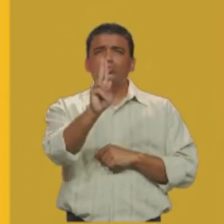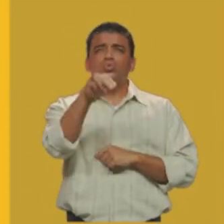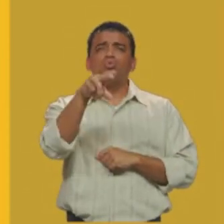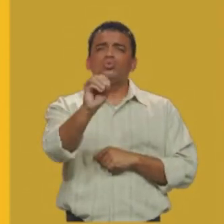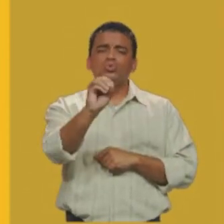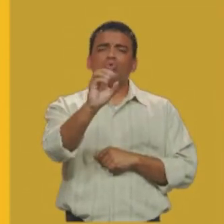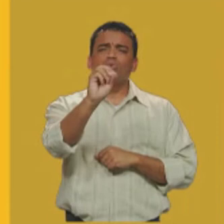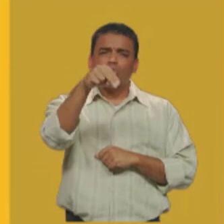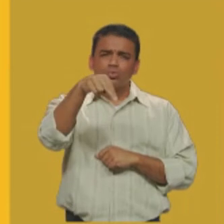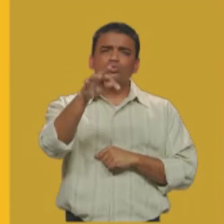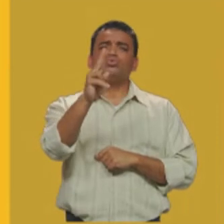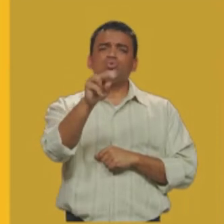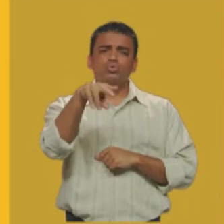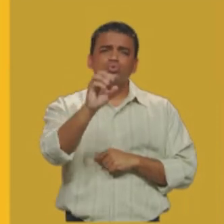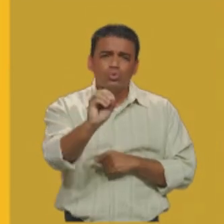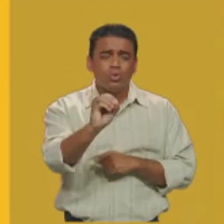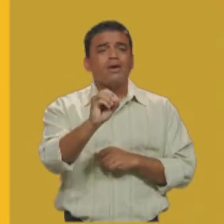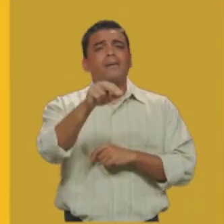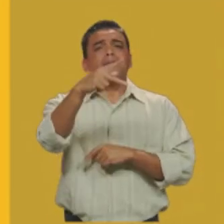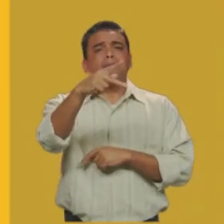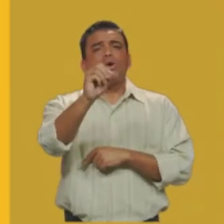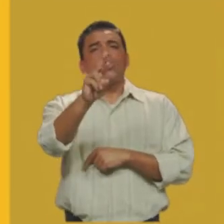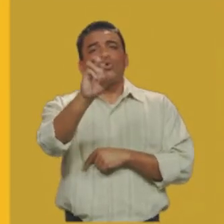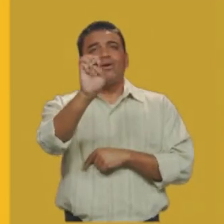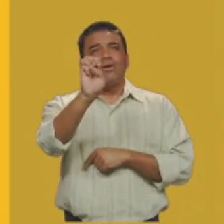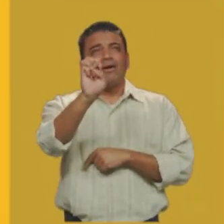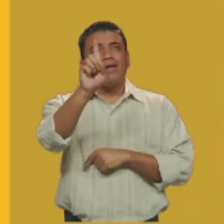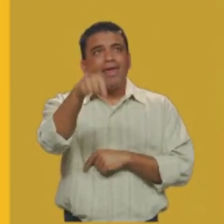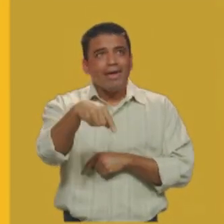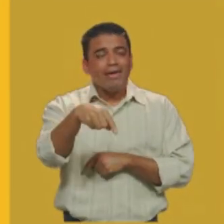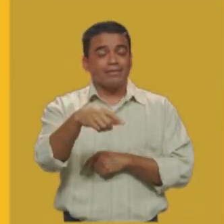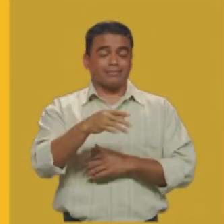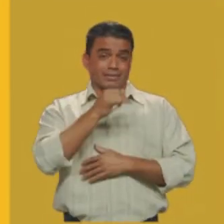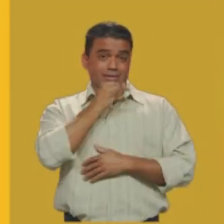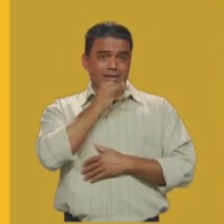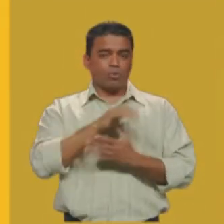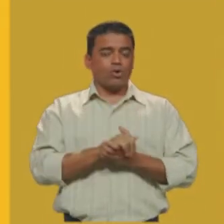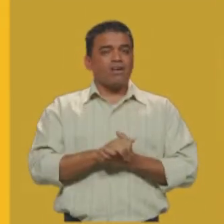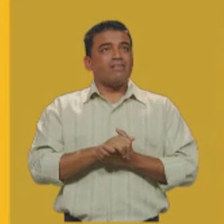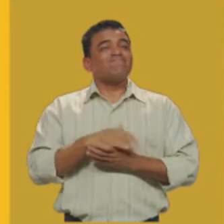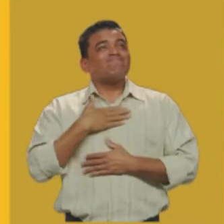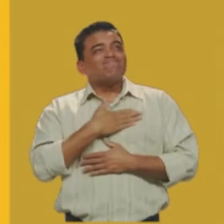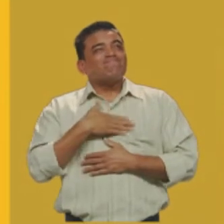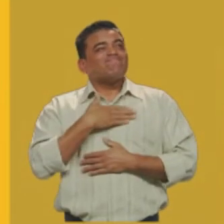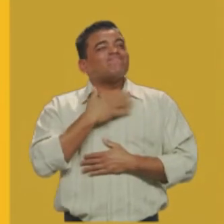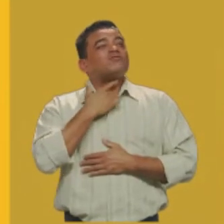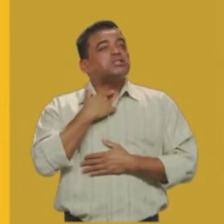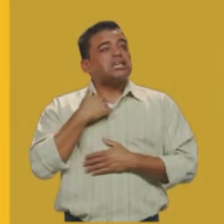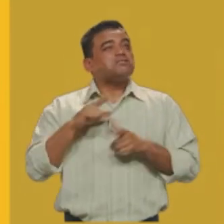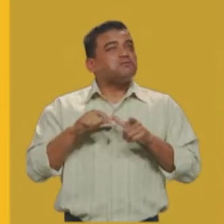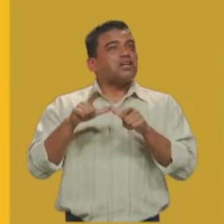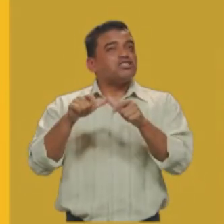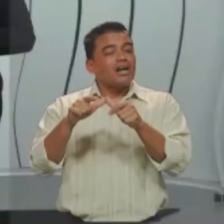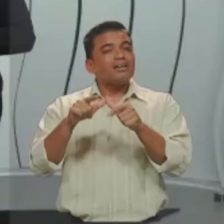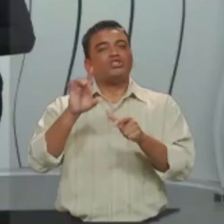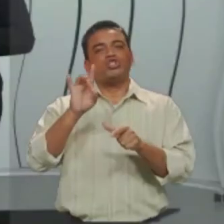porém. Vamos ao exemplo. Gostaria de viajar esse ano, mas estamos vivendo uma